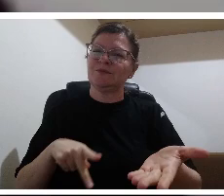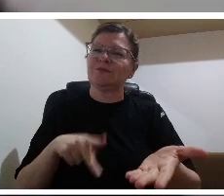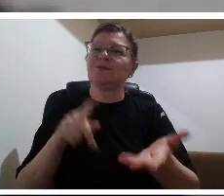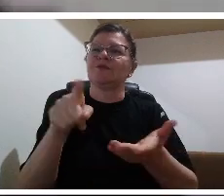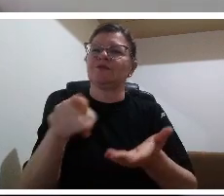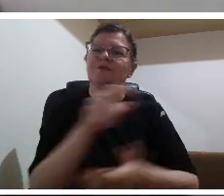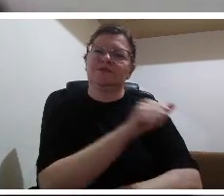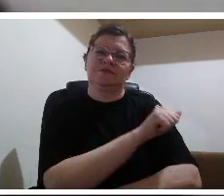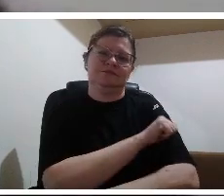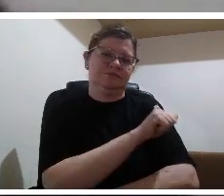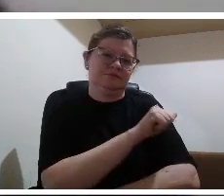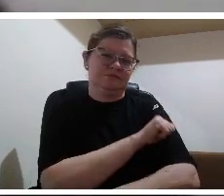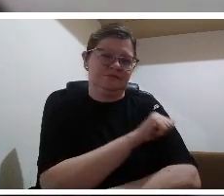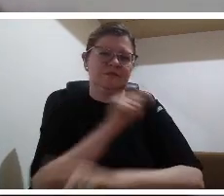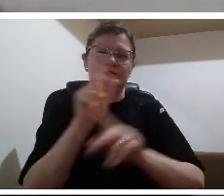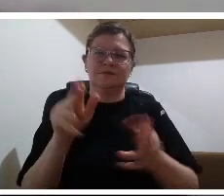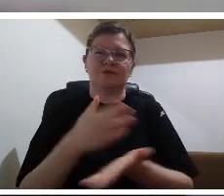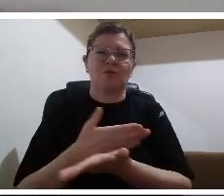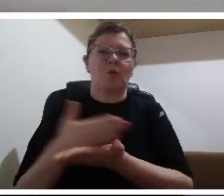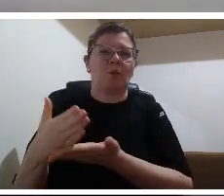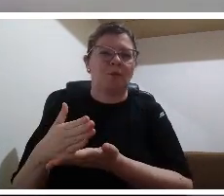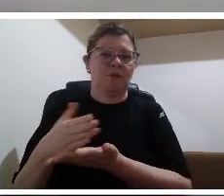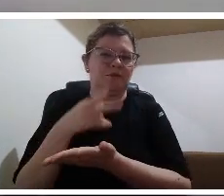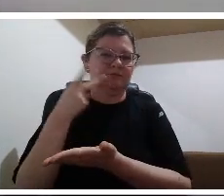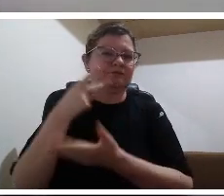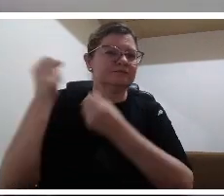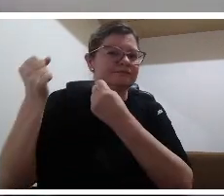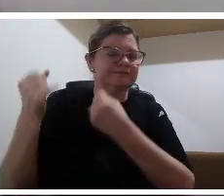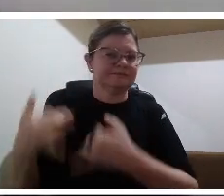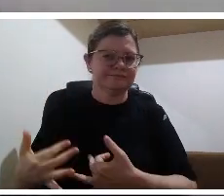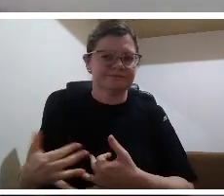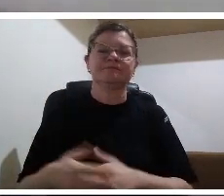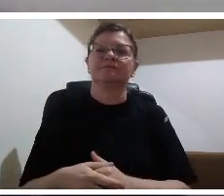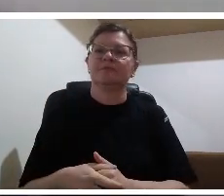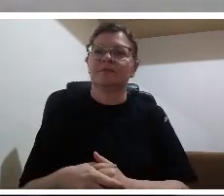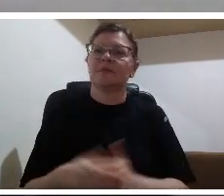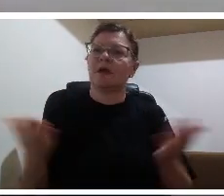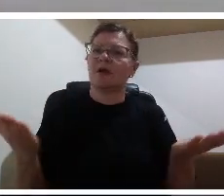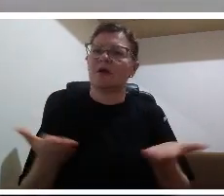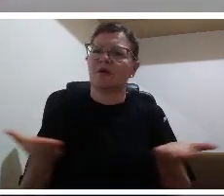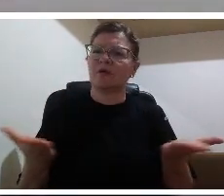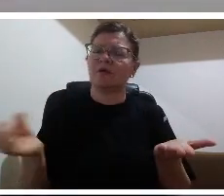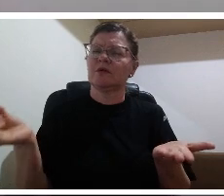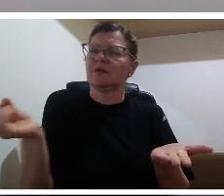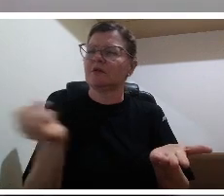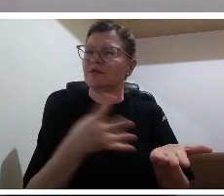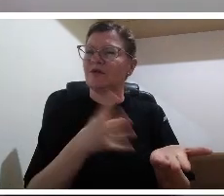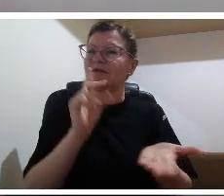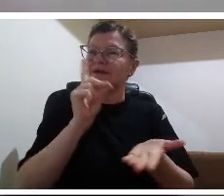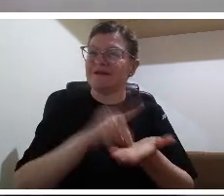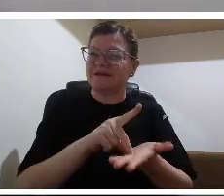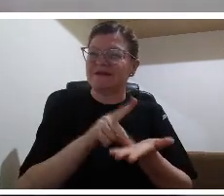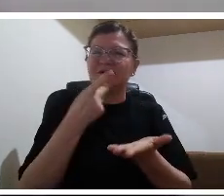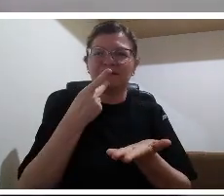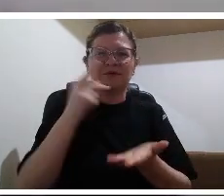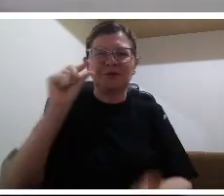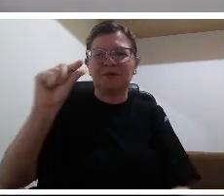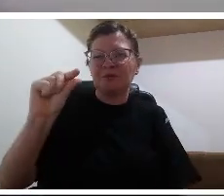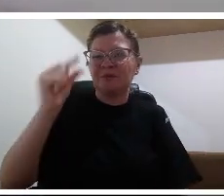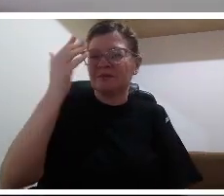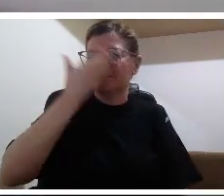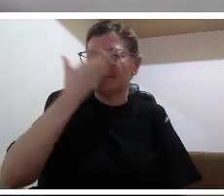bichinho como o professor bem nos disse que nos apresentou um isolamento social e em consequência no nosso caso